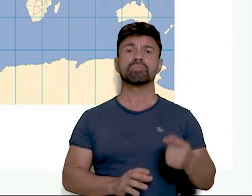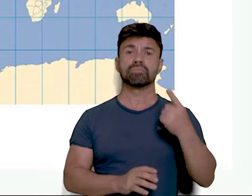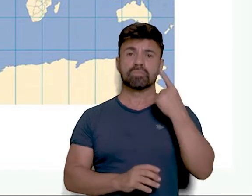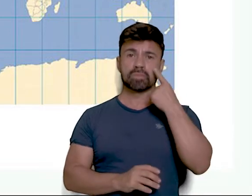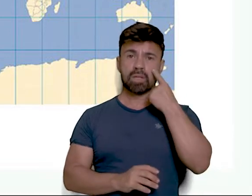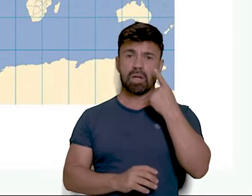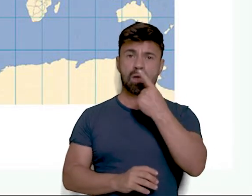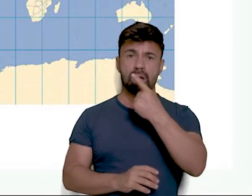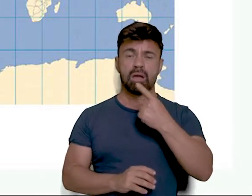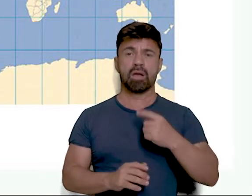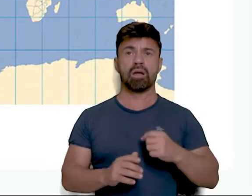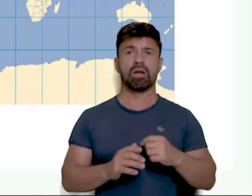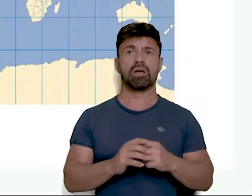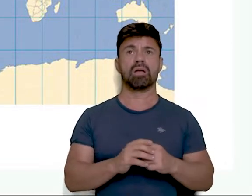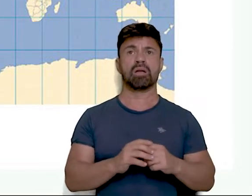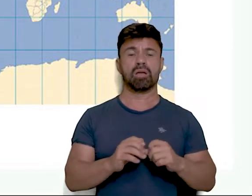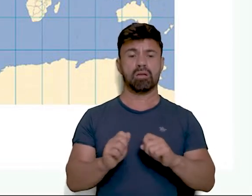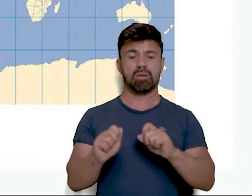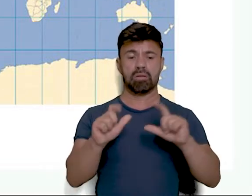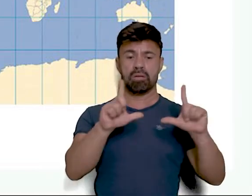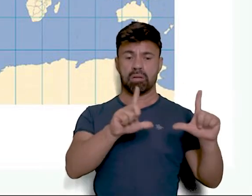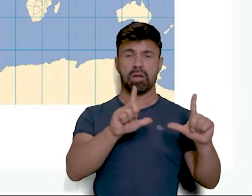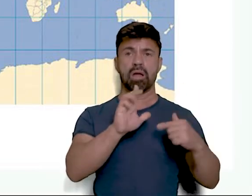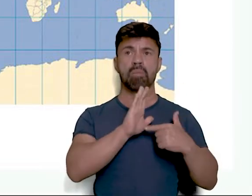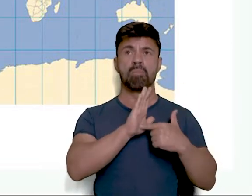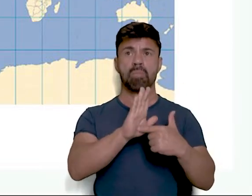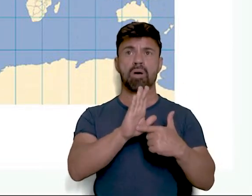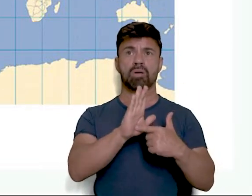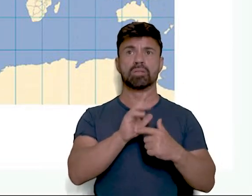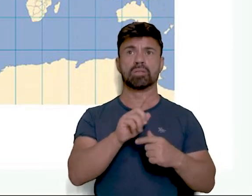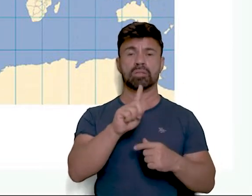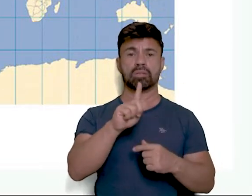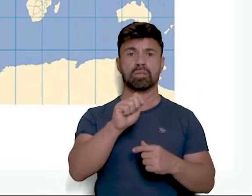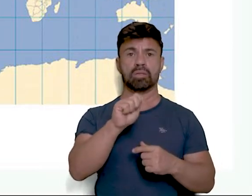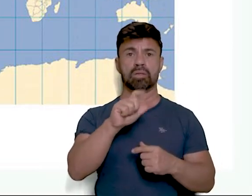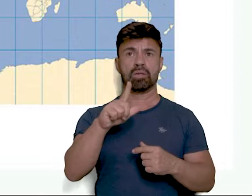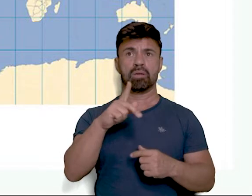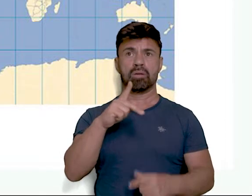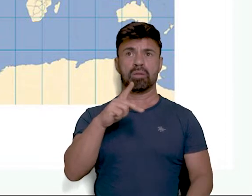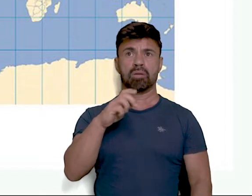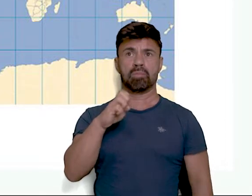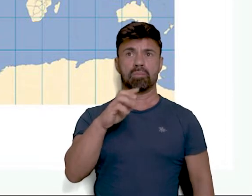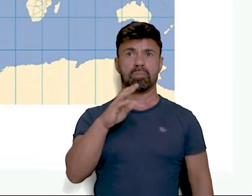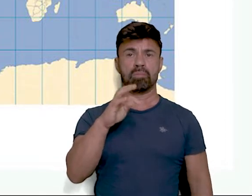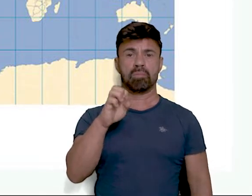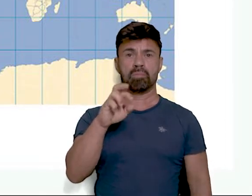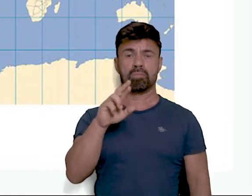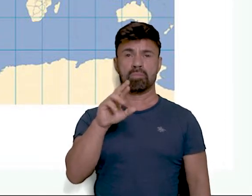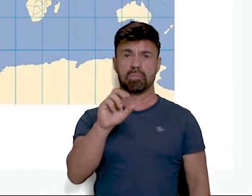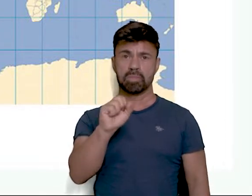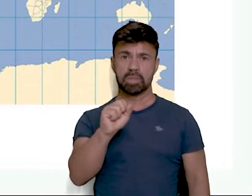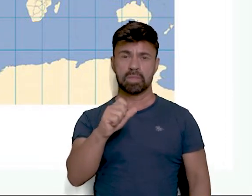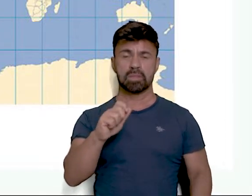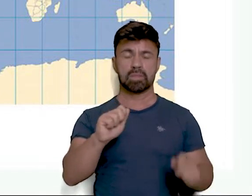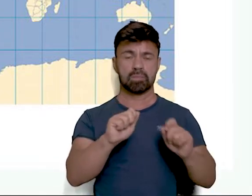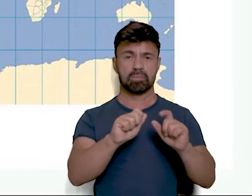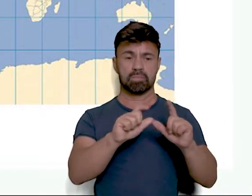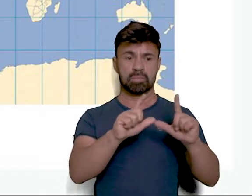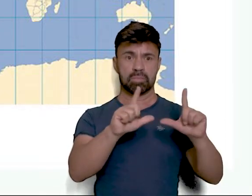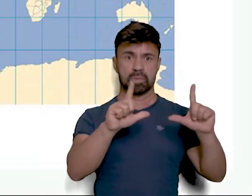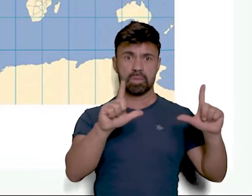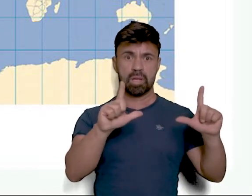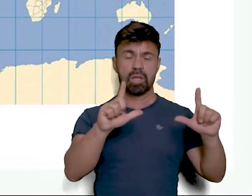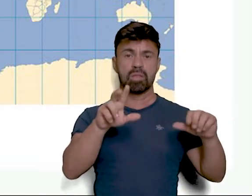Galpéteres mostra um detalhe, onde essa imagem aqui, atualmente, é ampliada nos